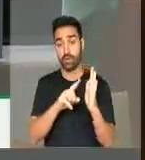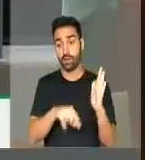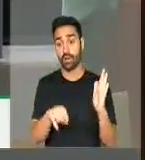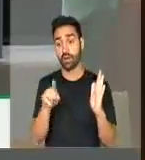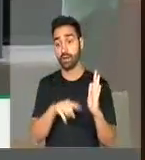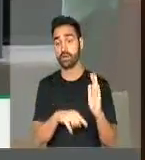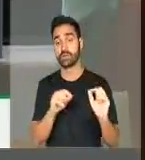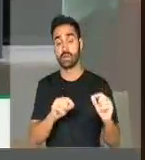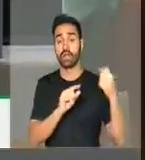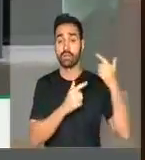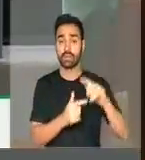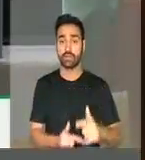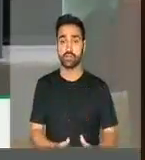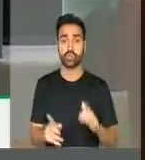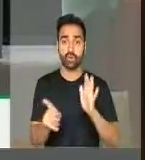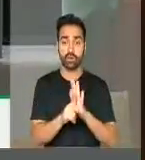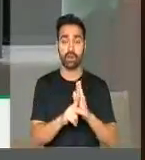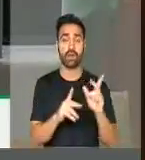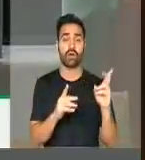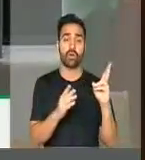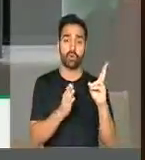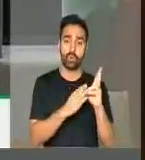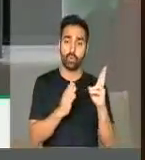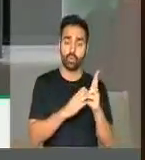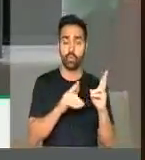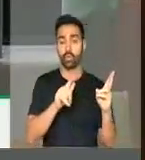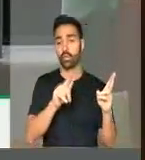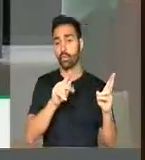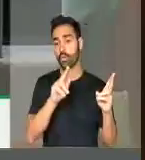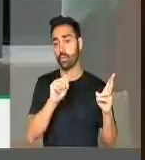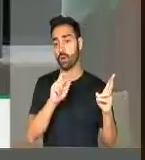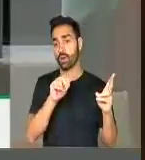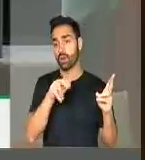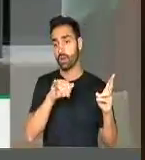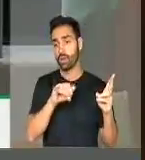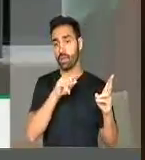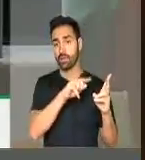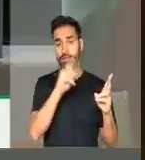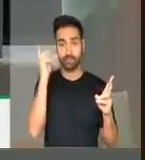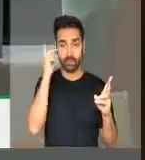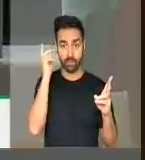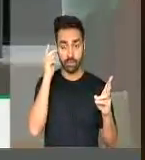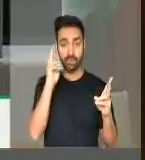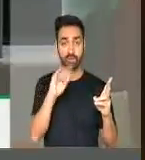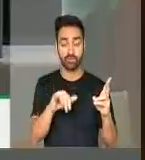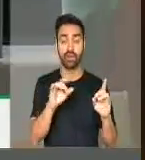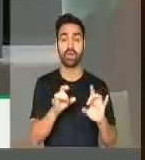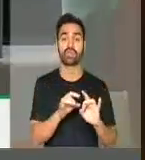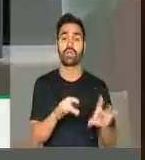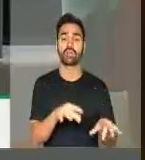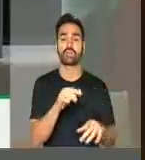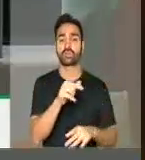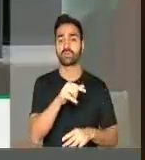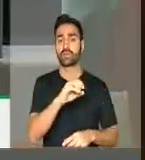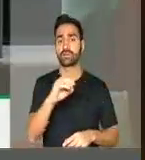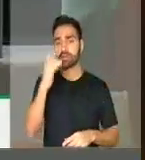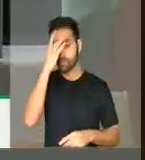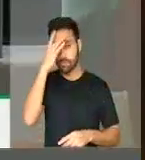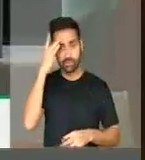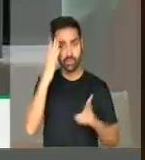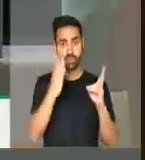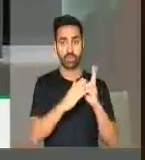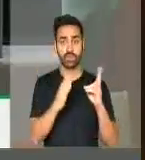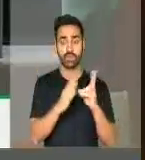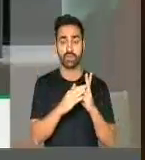tradicionalidade guarani da terra Jaraguá, em São Paulo, deixará 700 indígenas